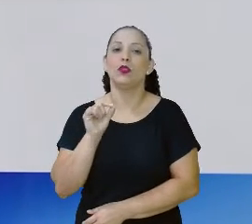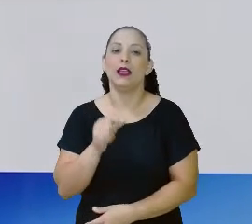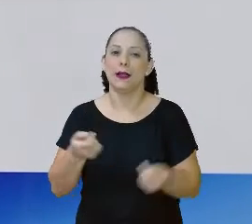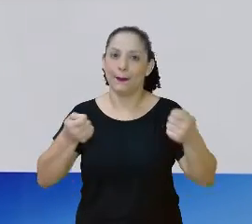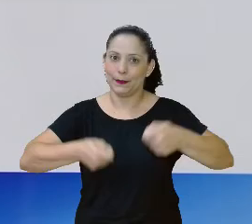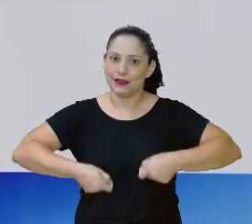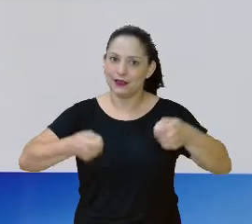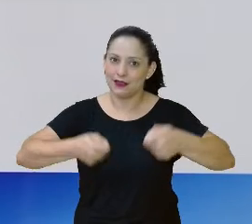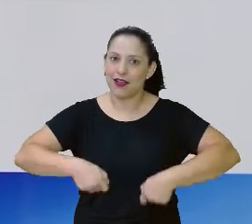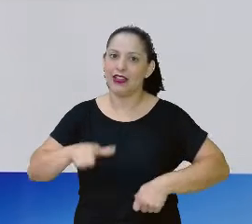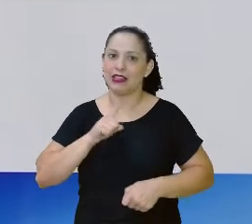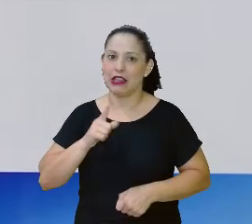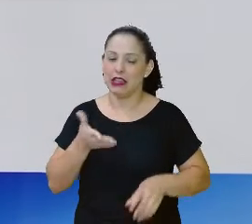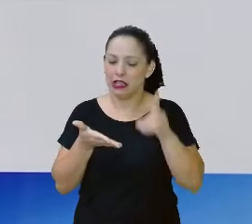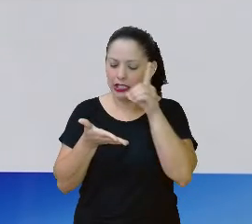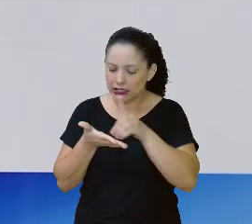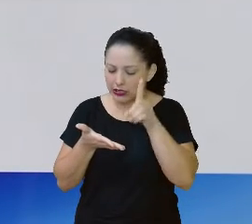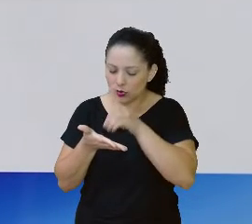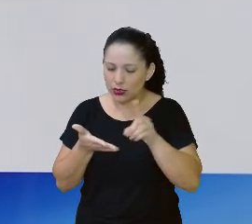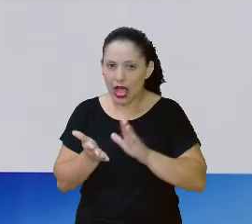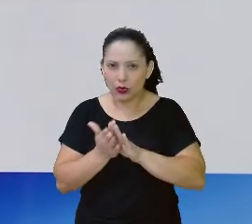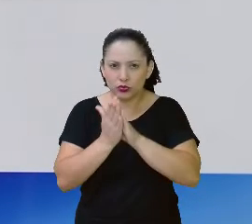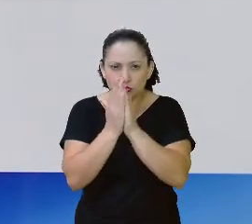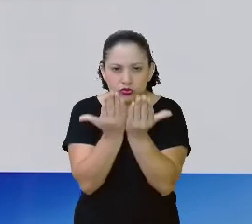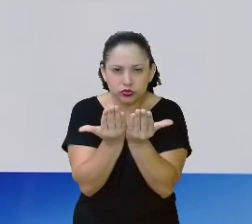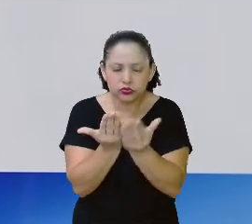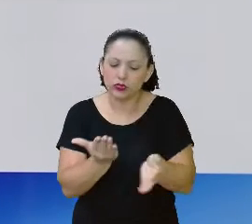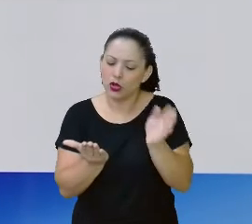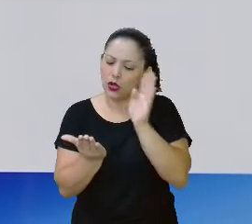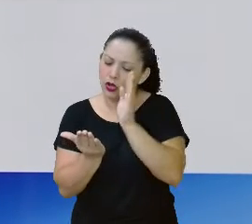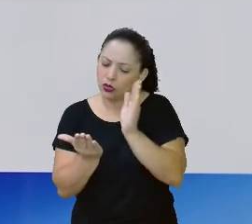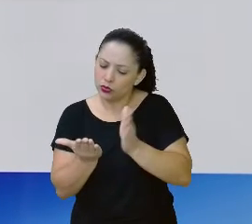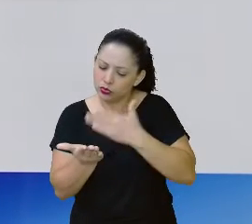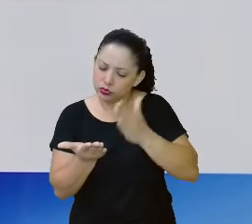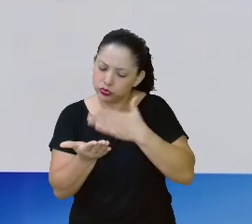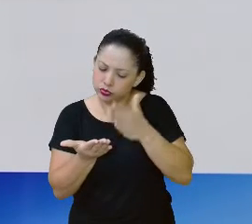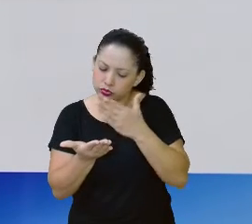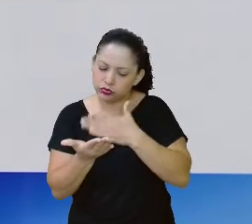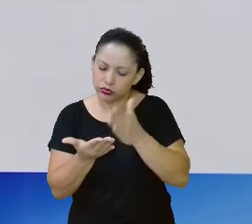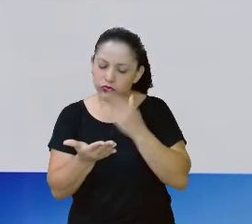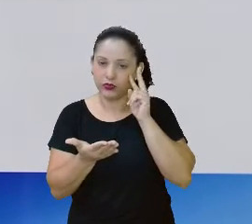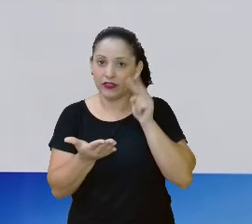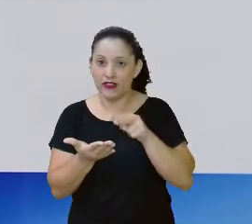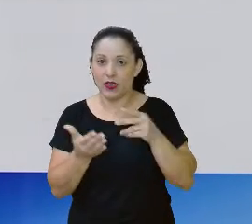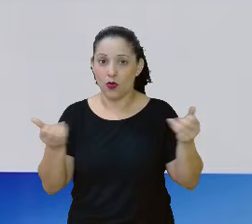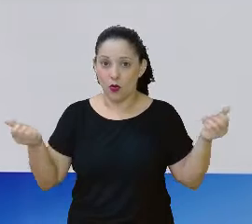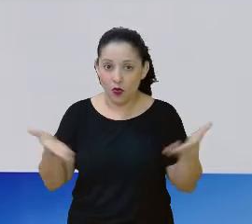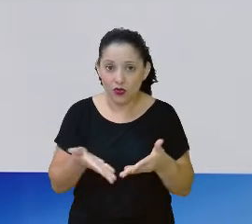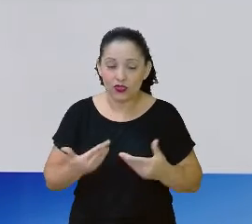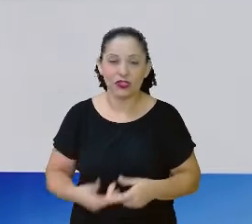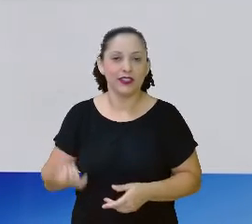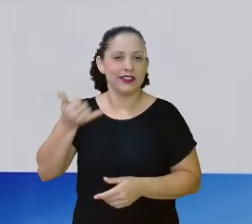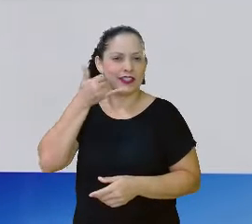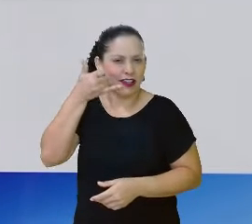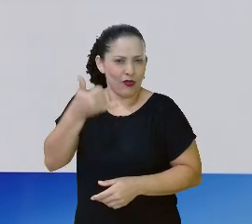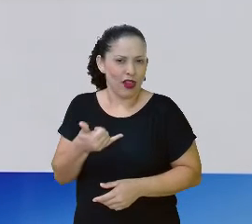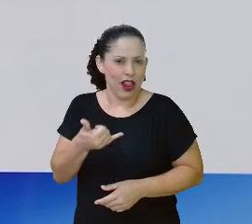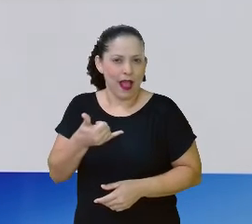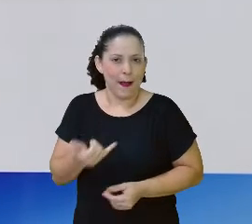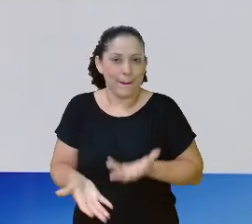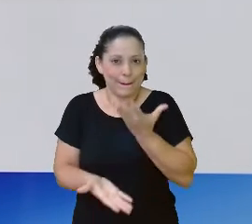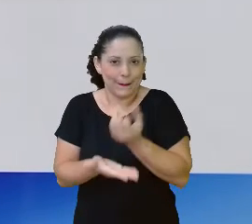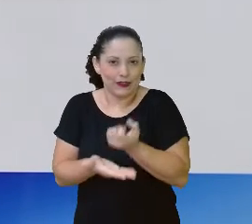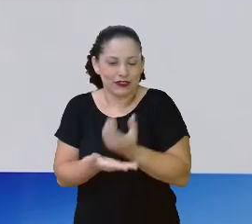dicionários físicos, né? De papel mesmo ali, aqueles livrinhos. Hoje em dia, no seu celular, no seu tablet, você pode